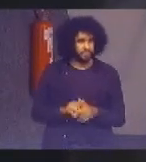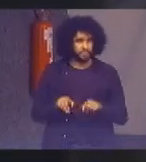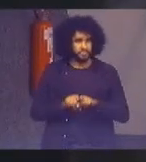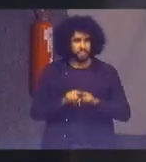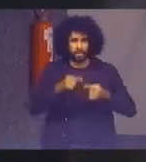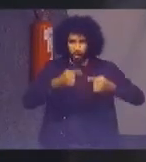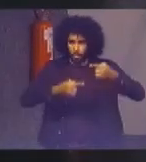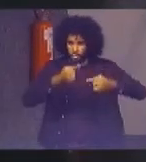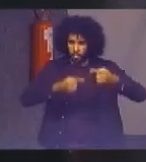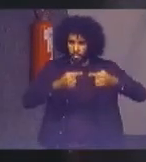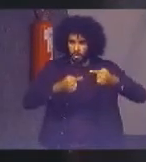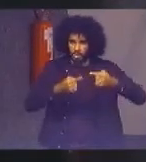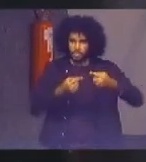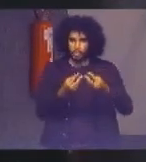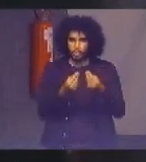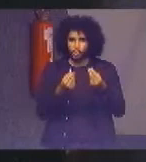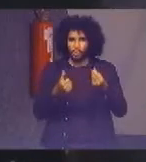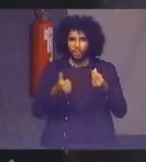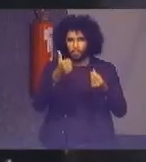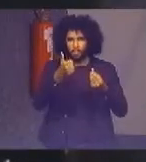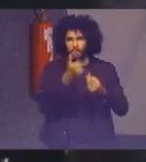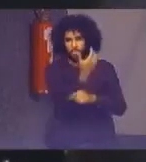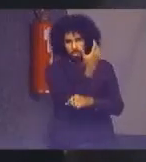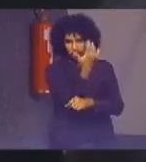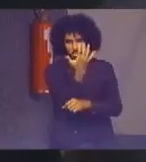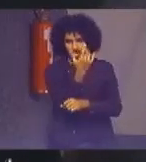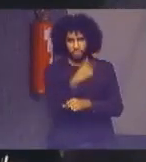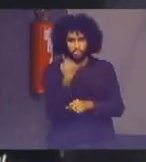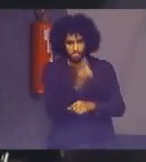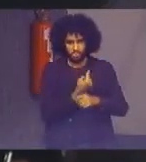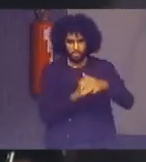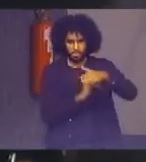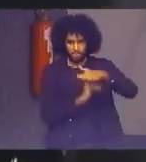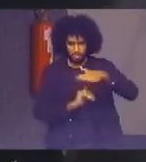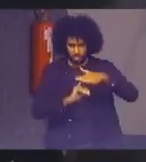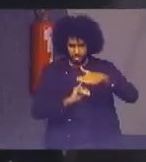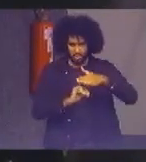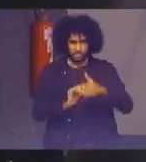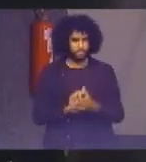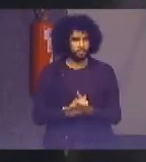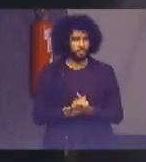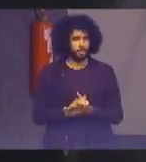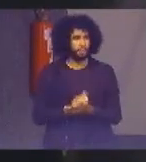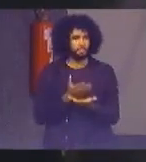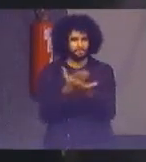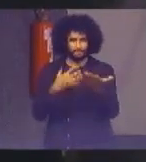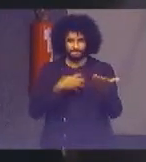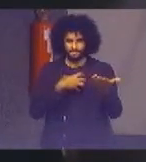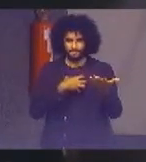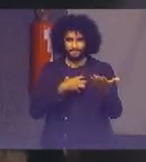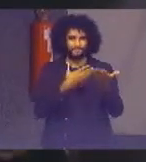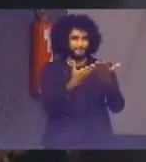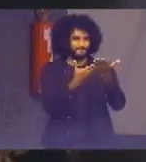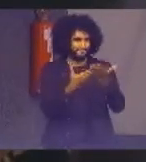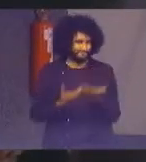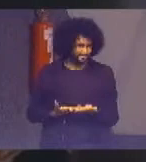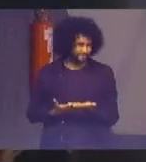ambiental em nossas instituições. Sintam-se acolhidos.